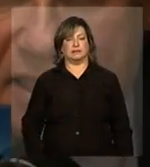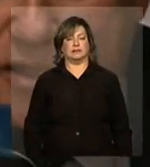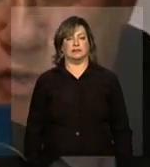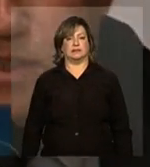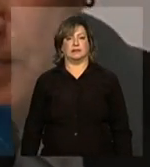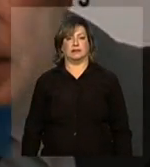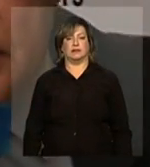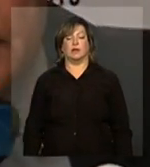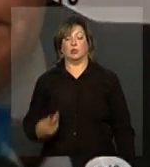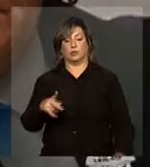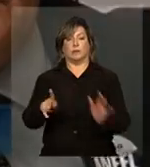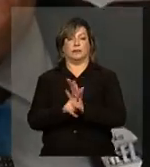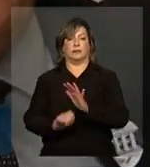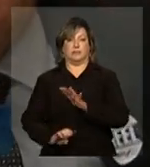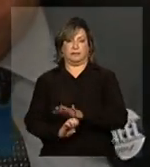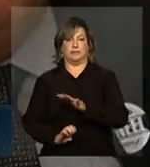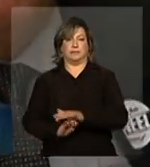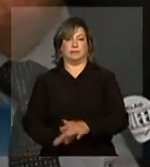Às suas empresas.